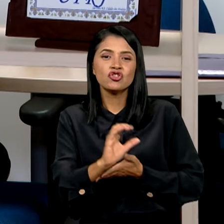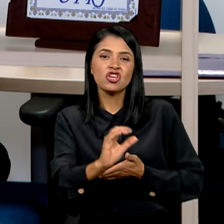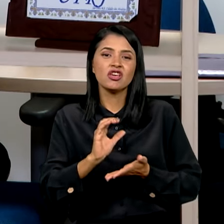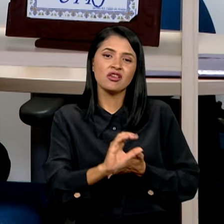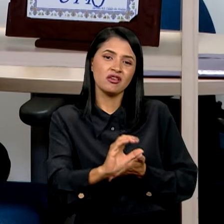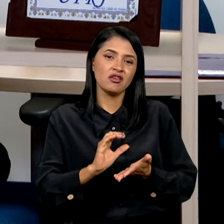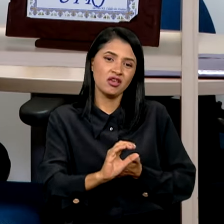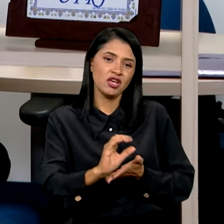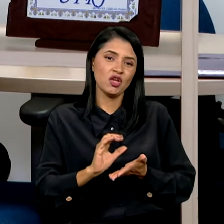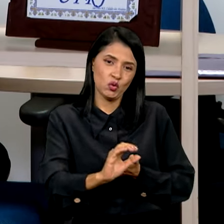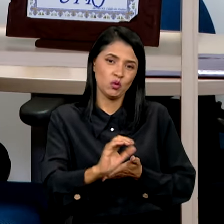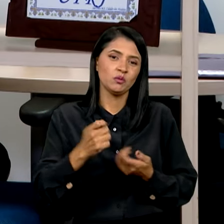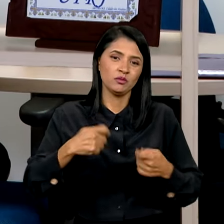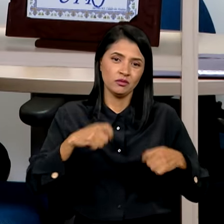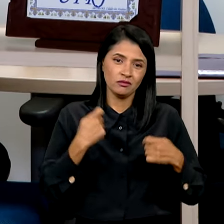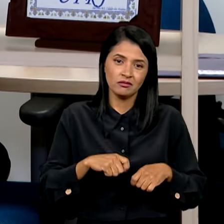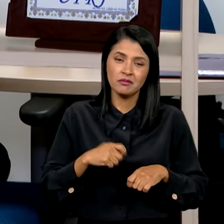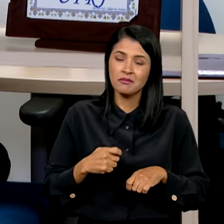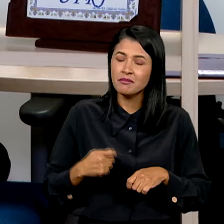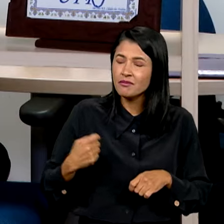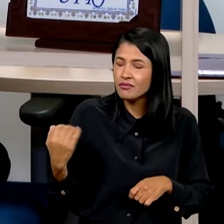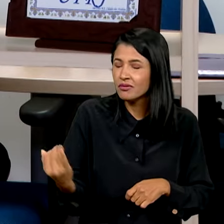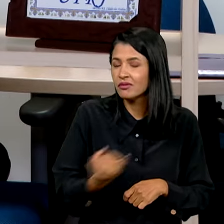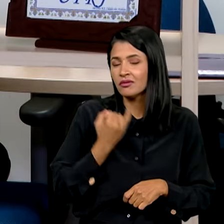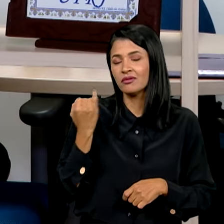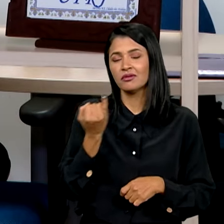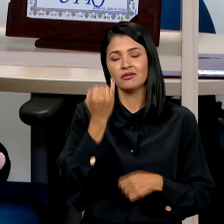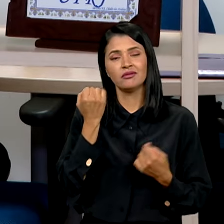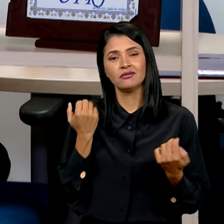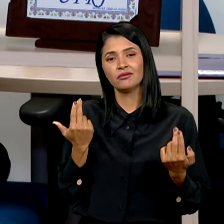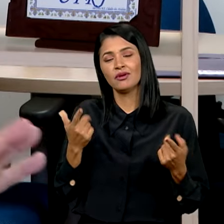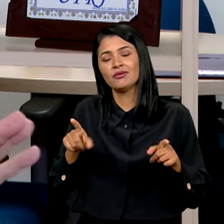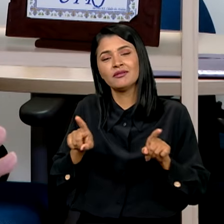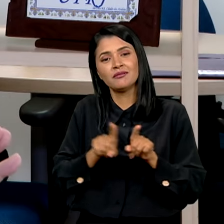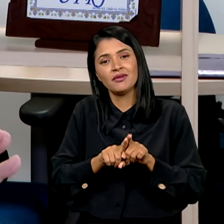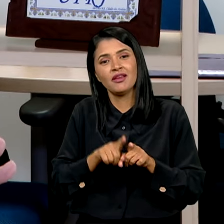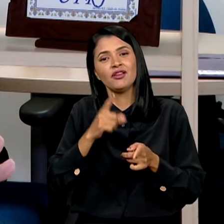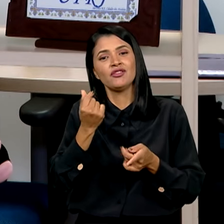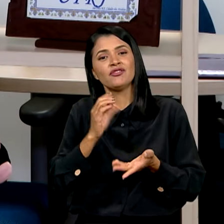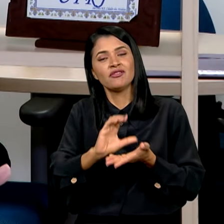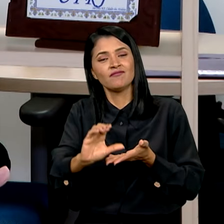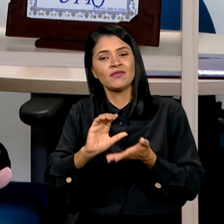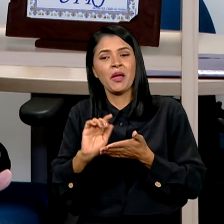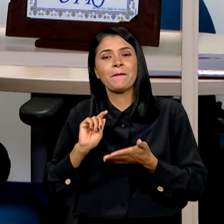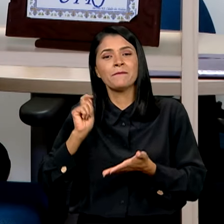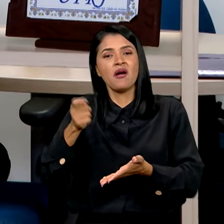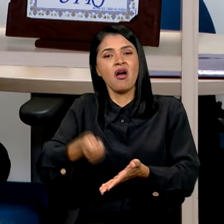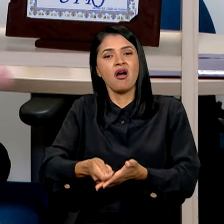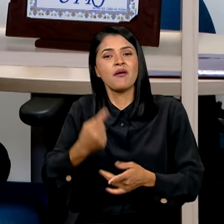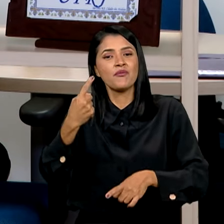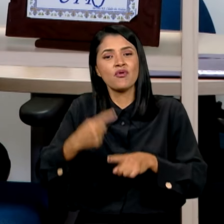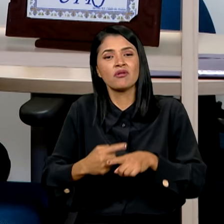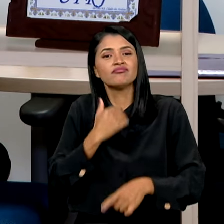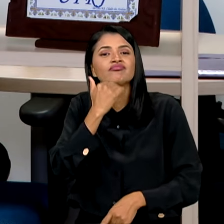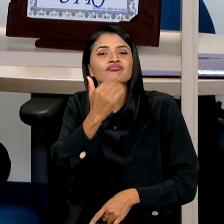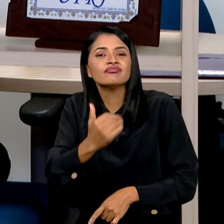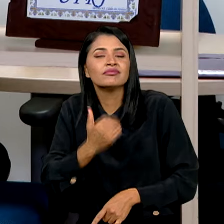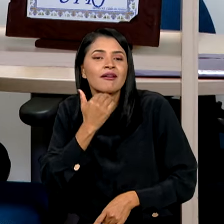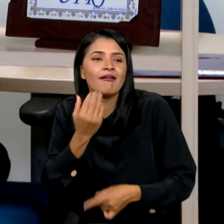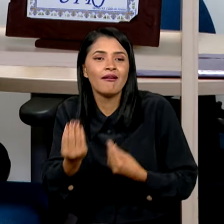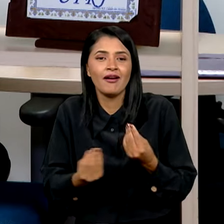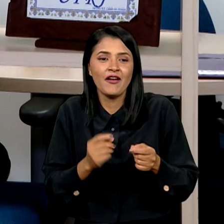investimento, mas é muito importante, igualmente importante o recurso para custeio. Porque não adianta abrir,